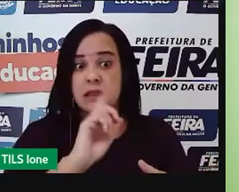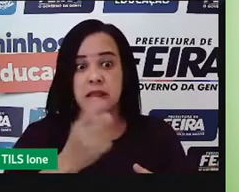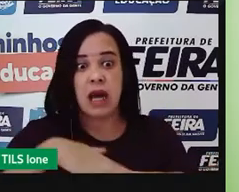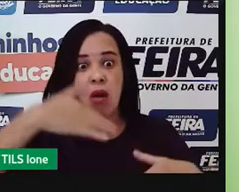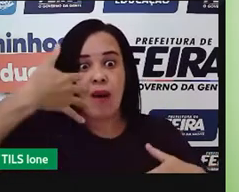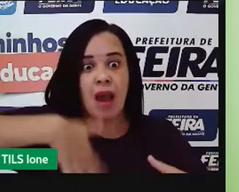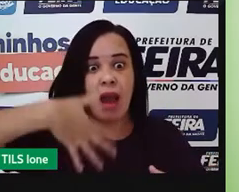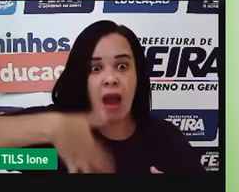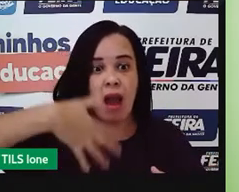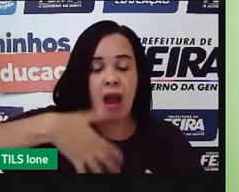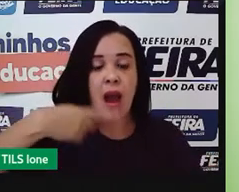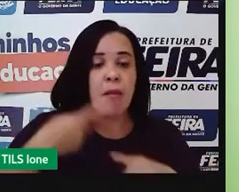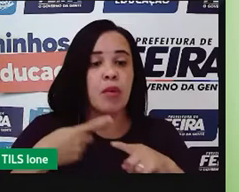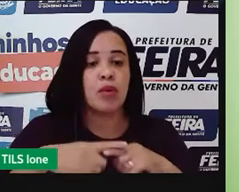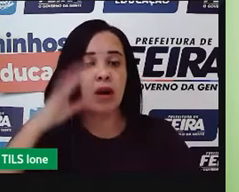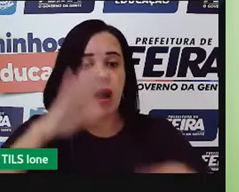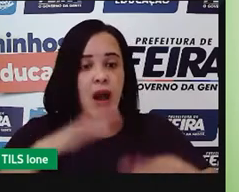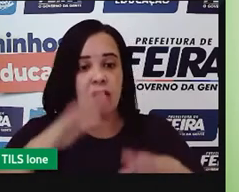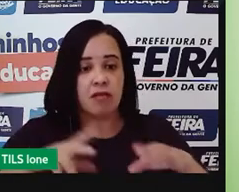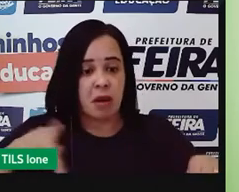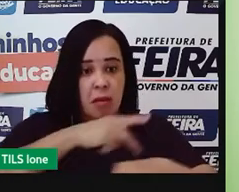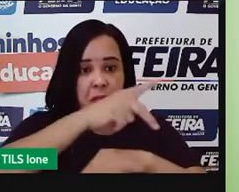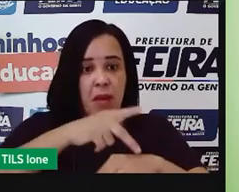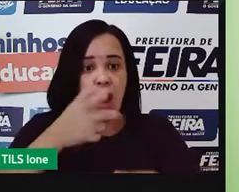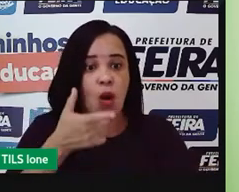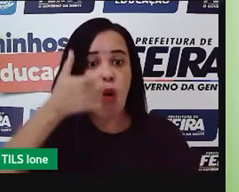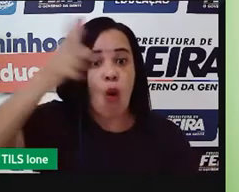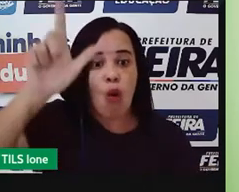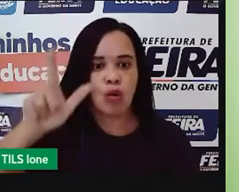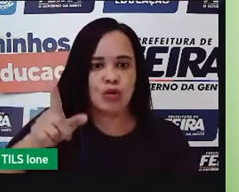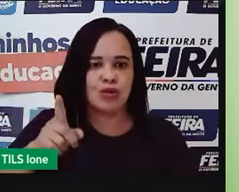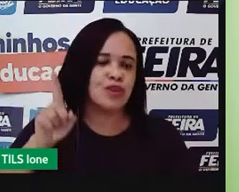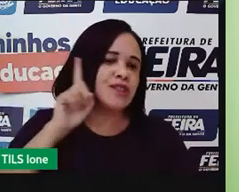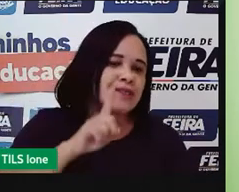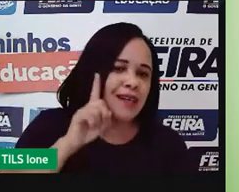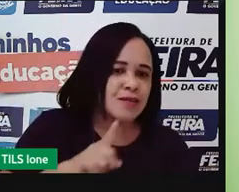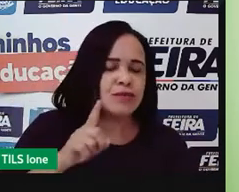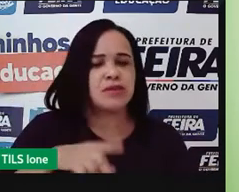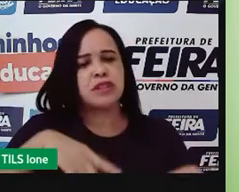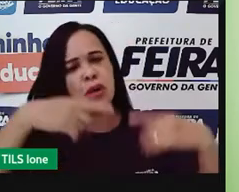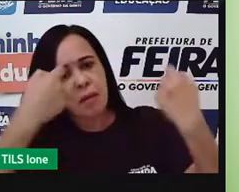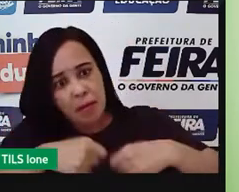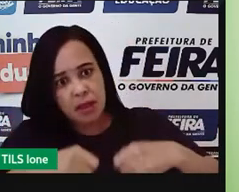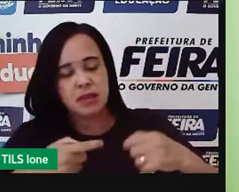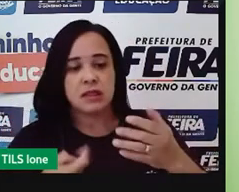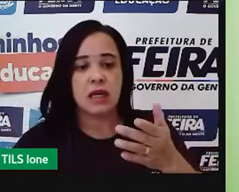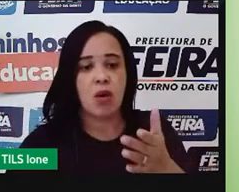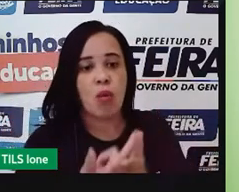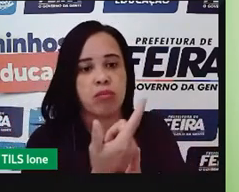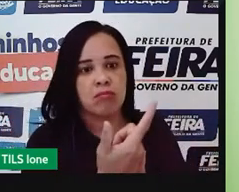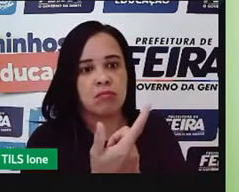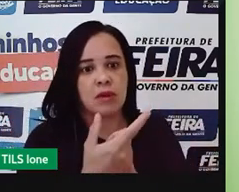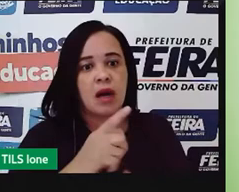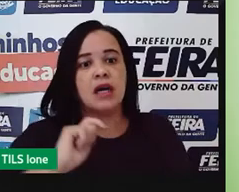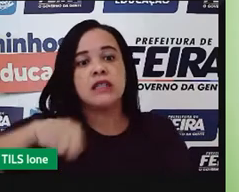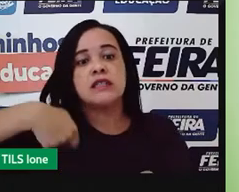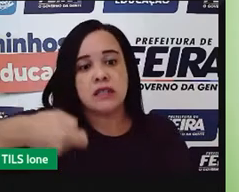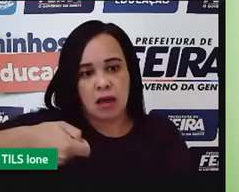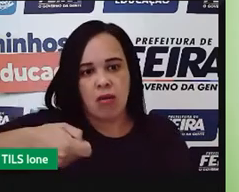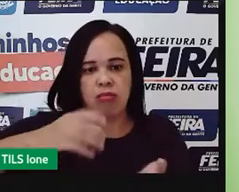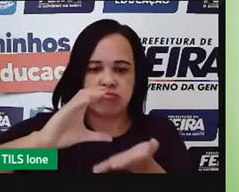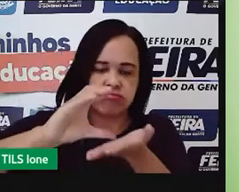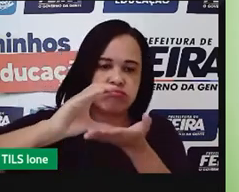e elas, quando chegam aqui, já chegam com o preço, né, um pouco mais elevado. Então, esses agricultores, eles precisam de investimento, têm esses